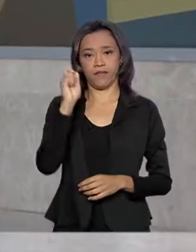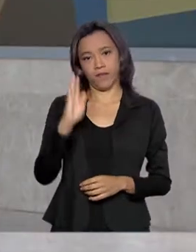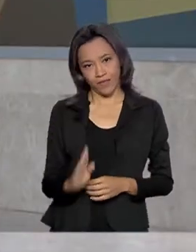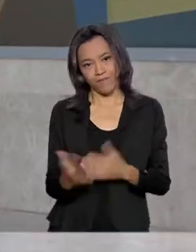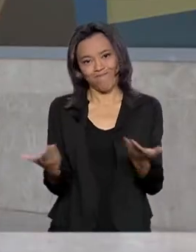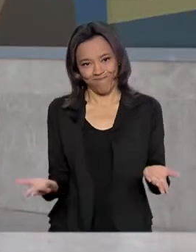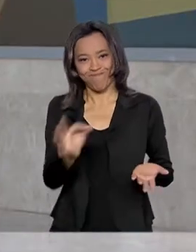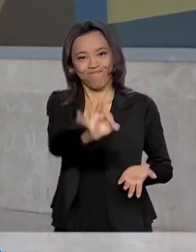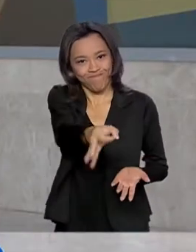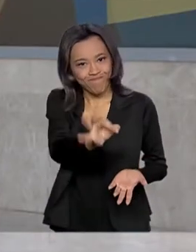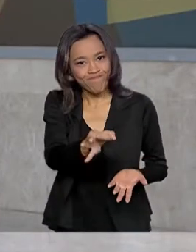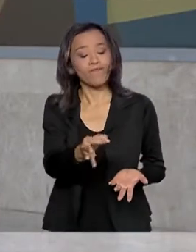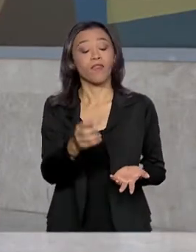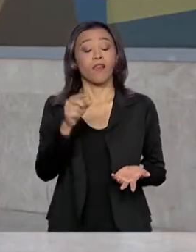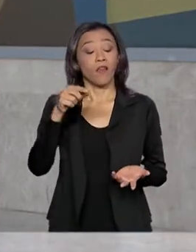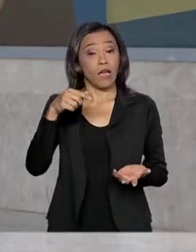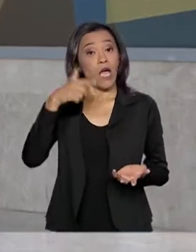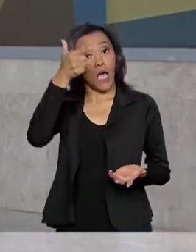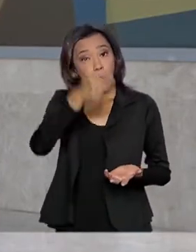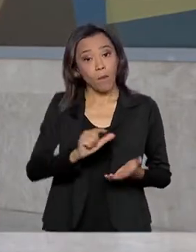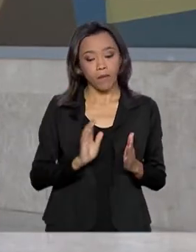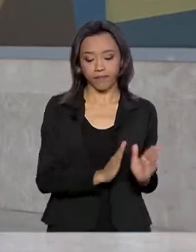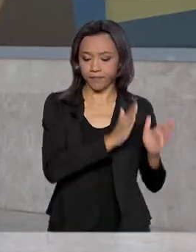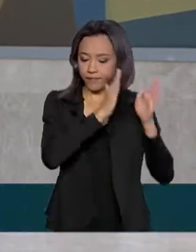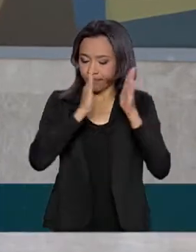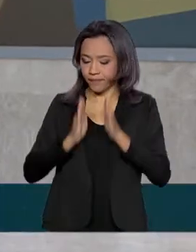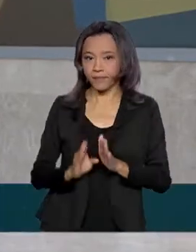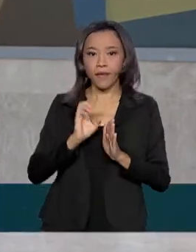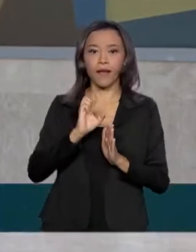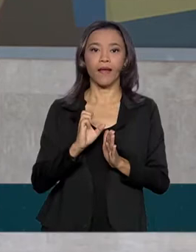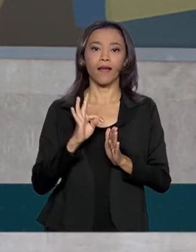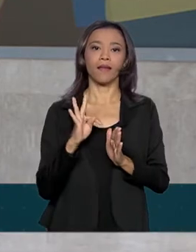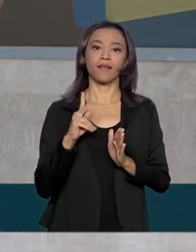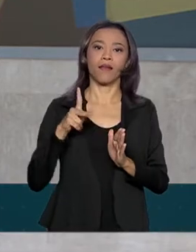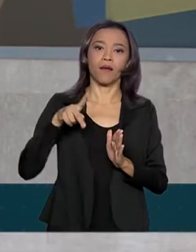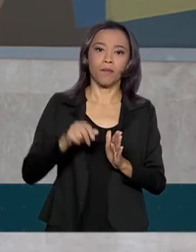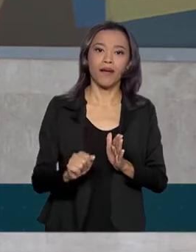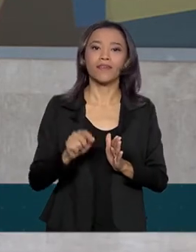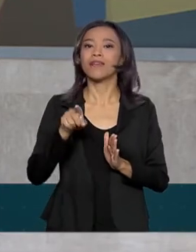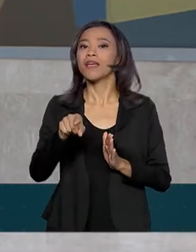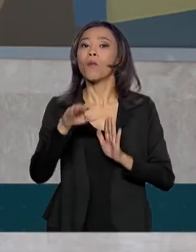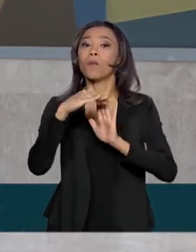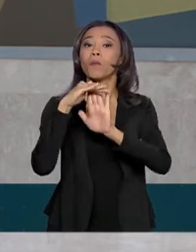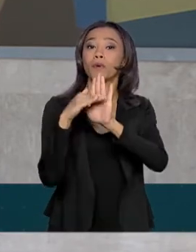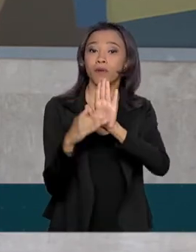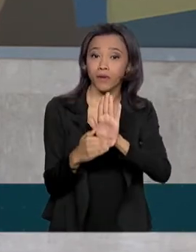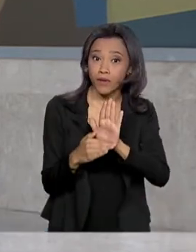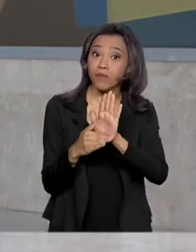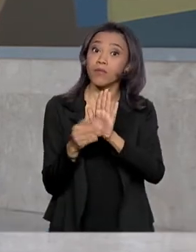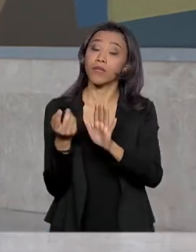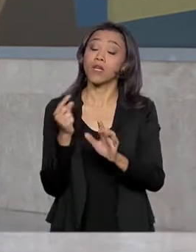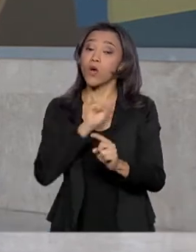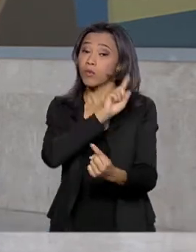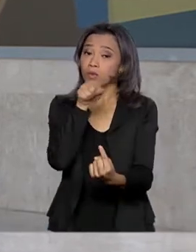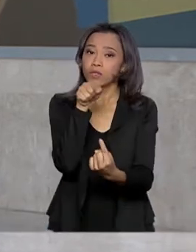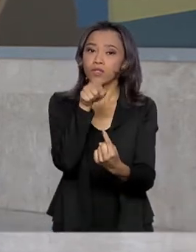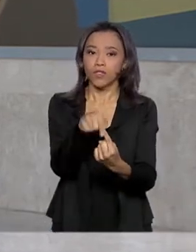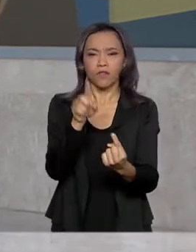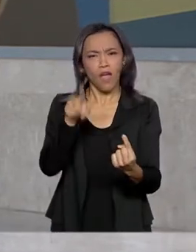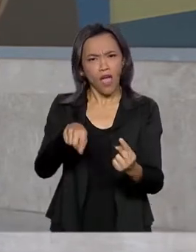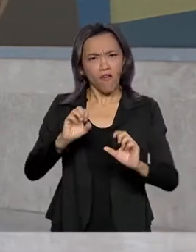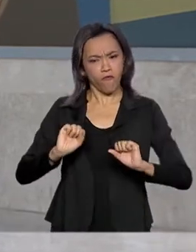É isso mesmo, na verdade, essa é mais uma etapa do programa Abrace o Marajó, que tem como objetivo fortalecer os